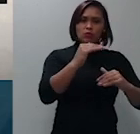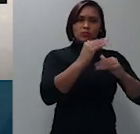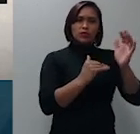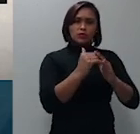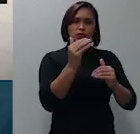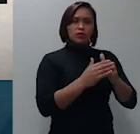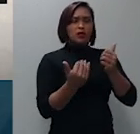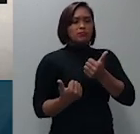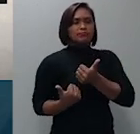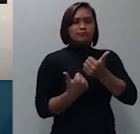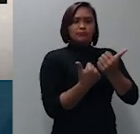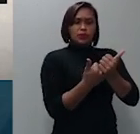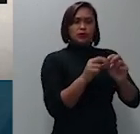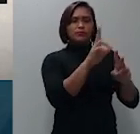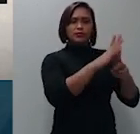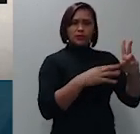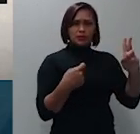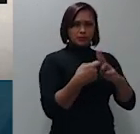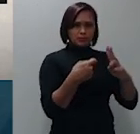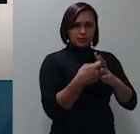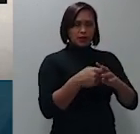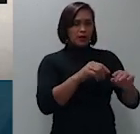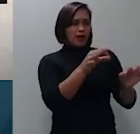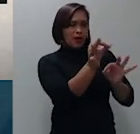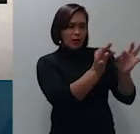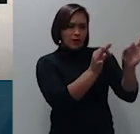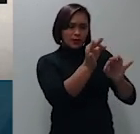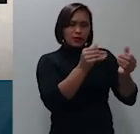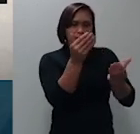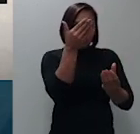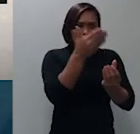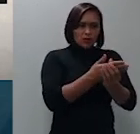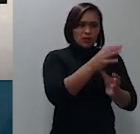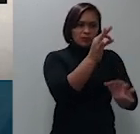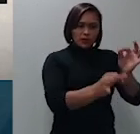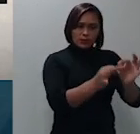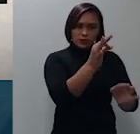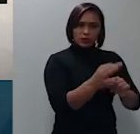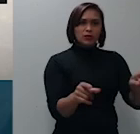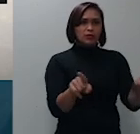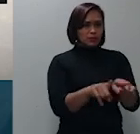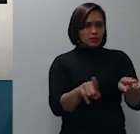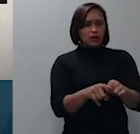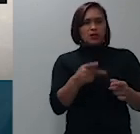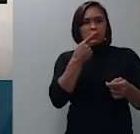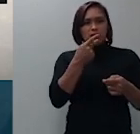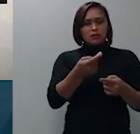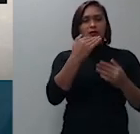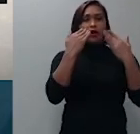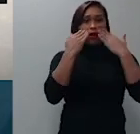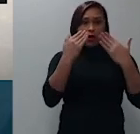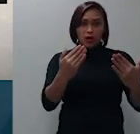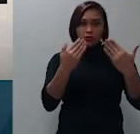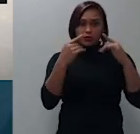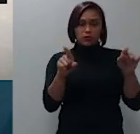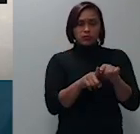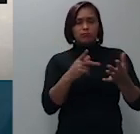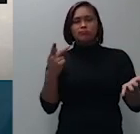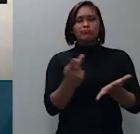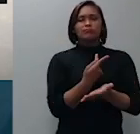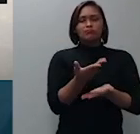partes a preparação do processo para julgamento na mencionada audiência ocorre com a participação